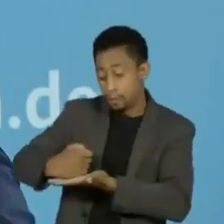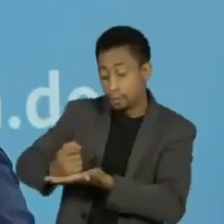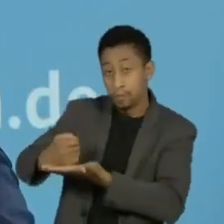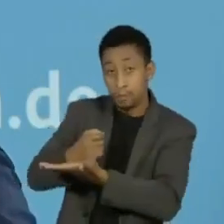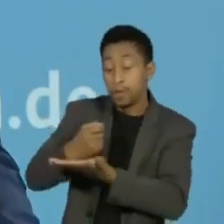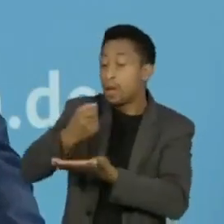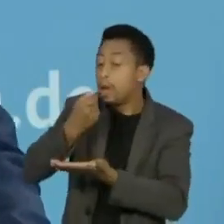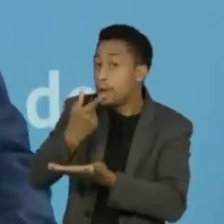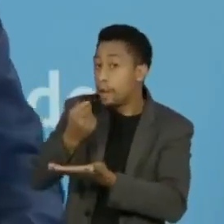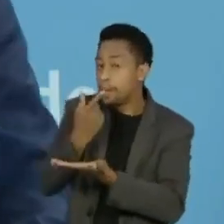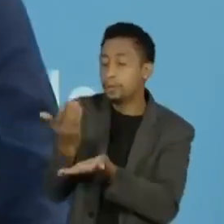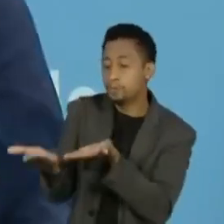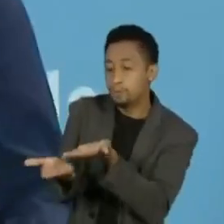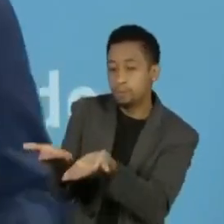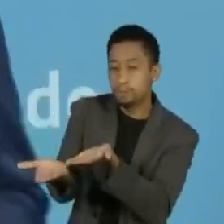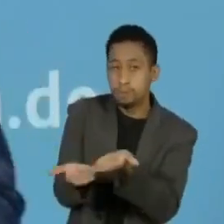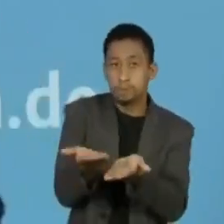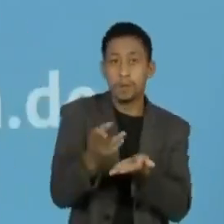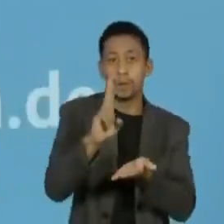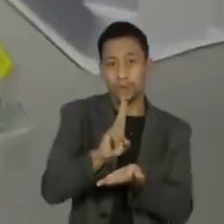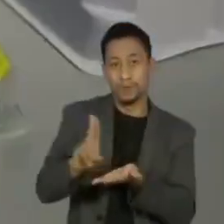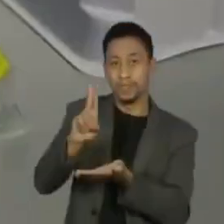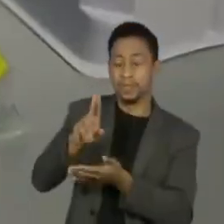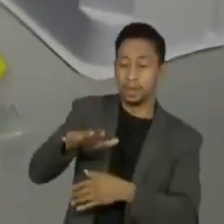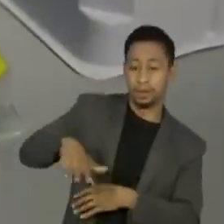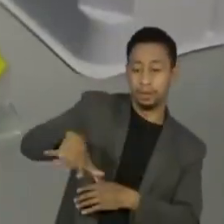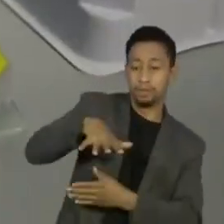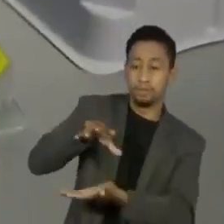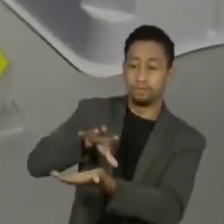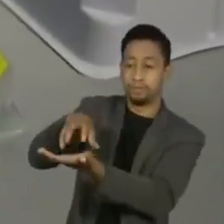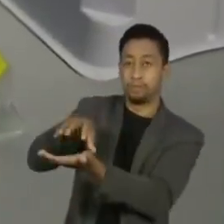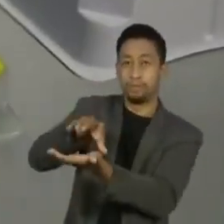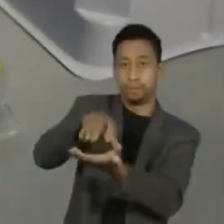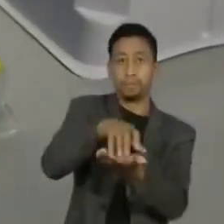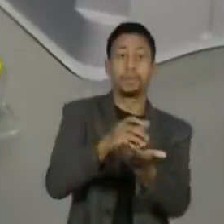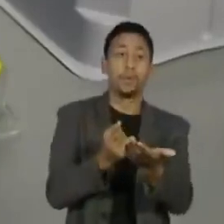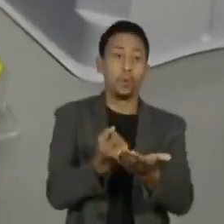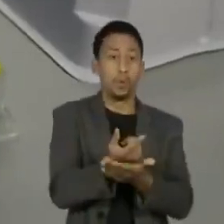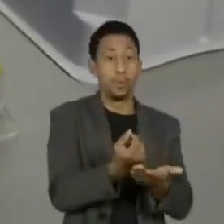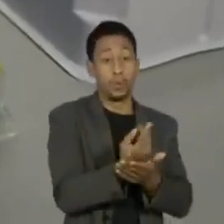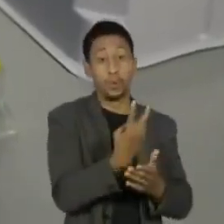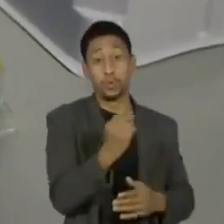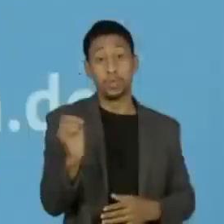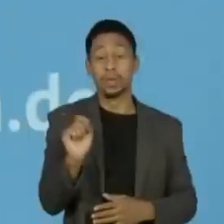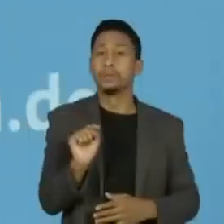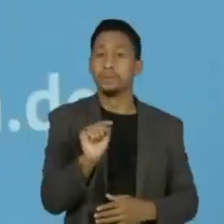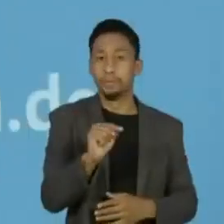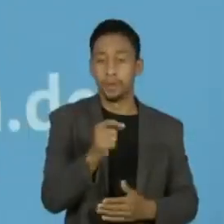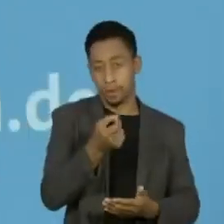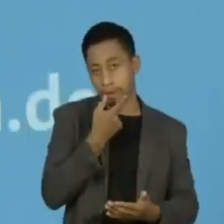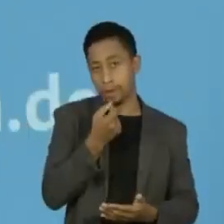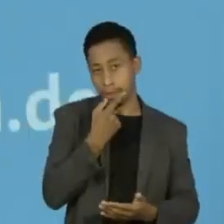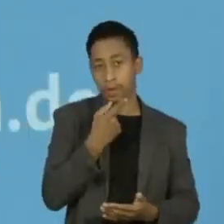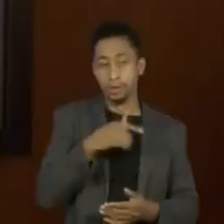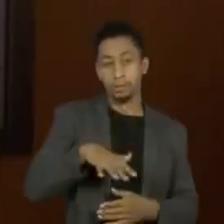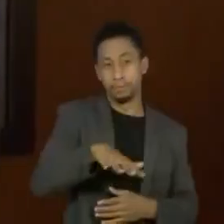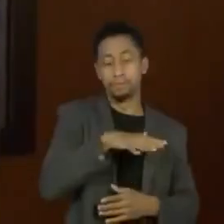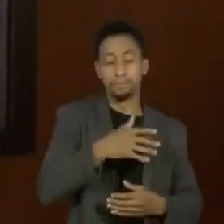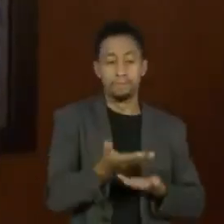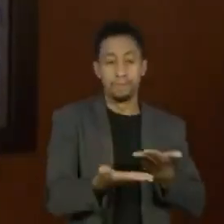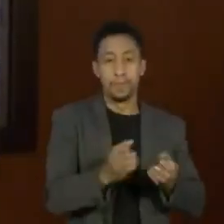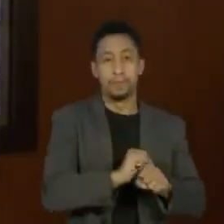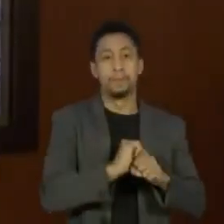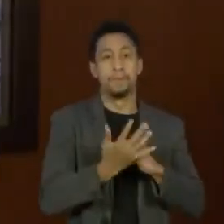usados primeiro em clínicas universitárias do país. Foram compradas 200 mil doses. Segundo o ministro,